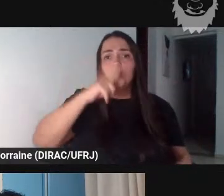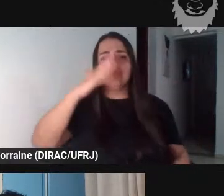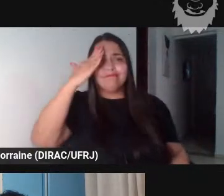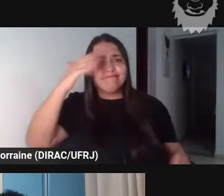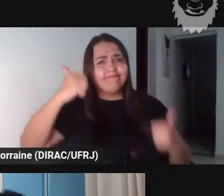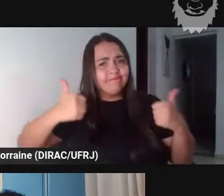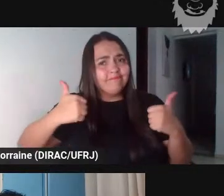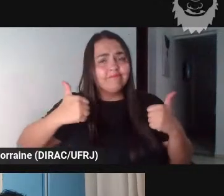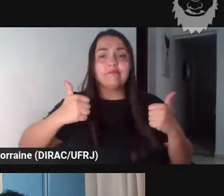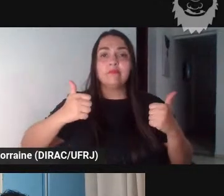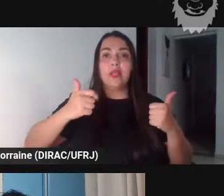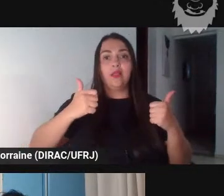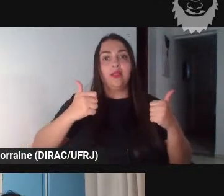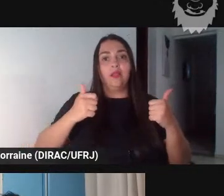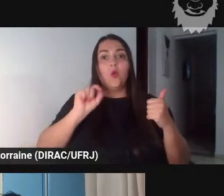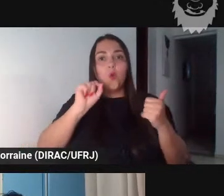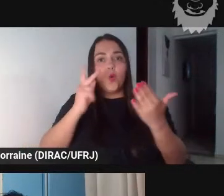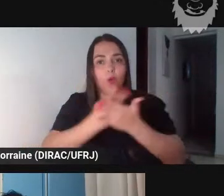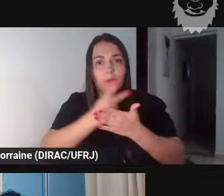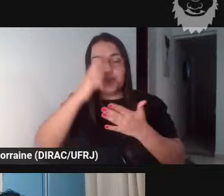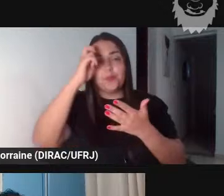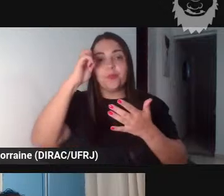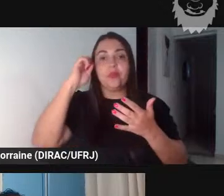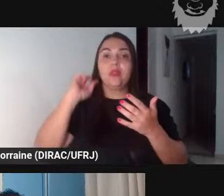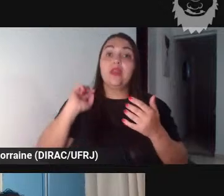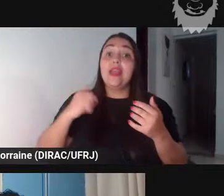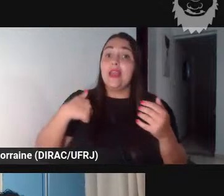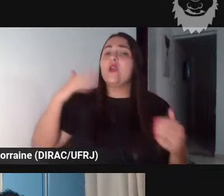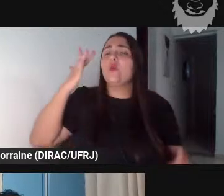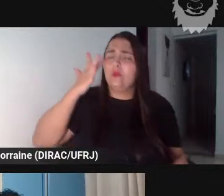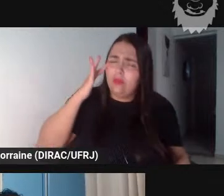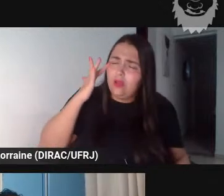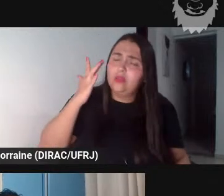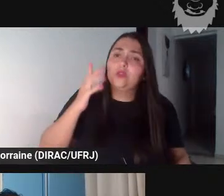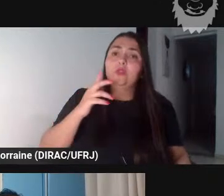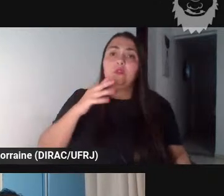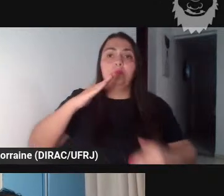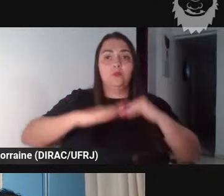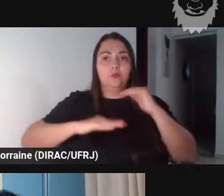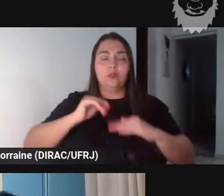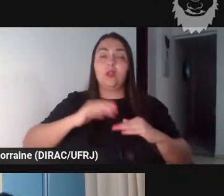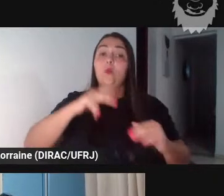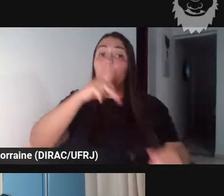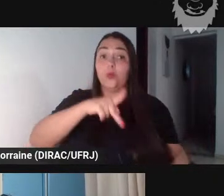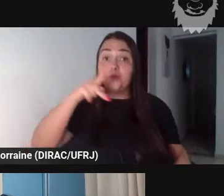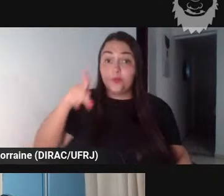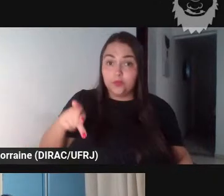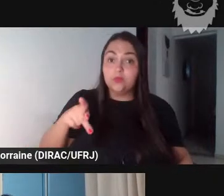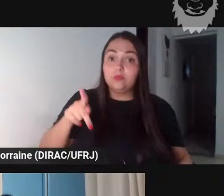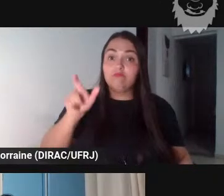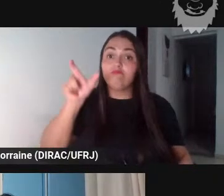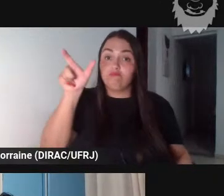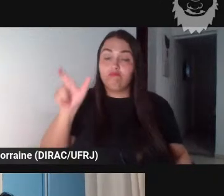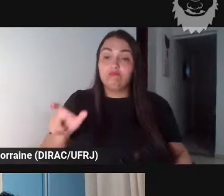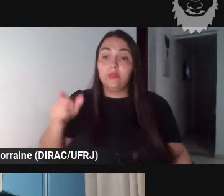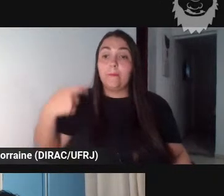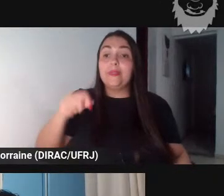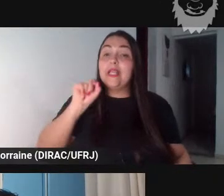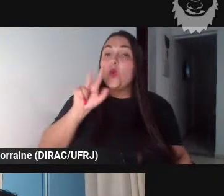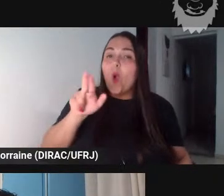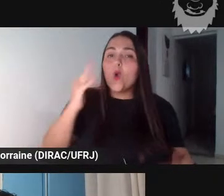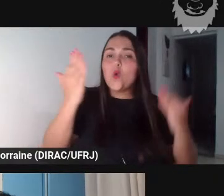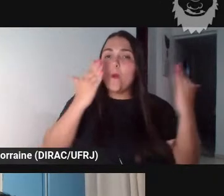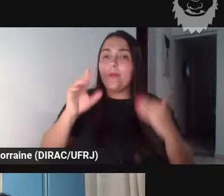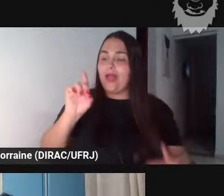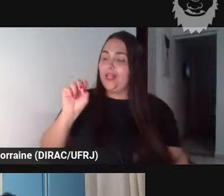considero que o professor precisa ser uma espécie de dona benta na sala